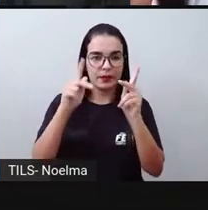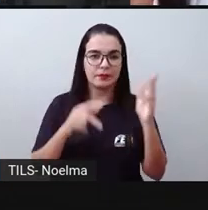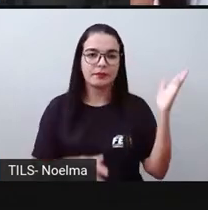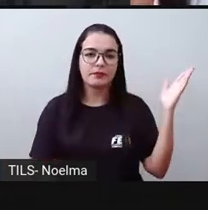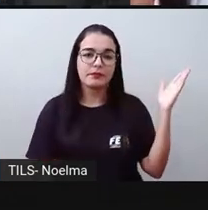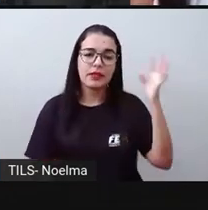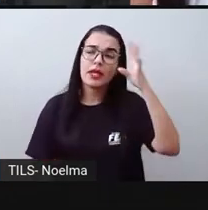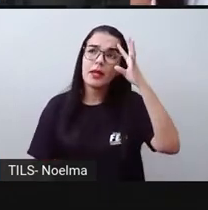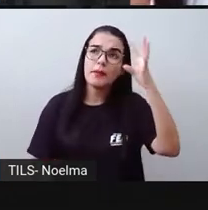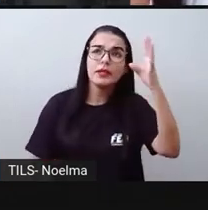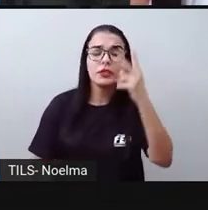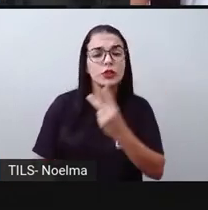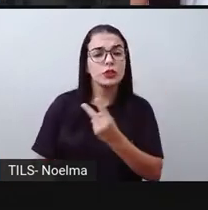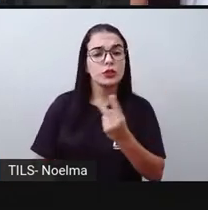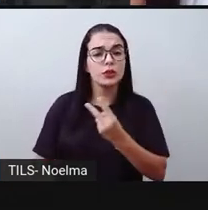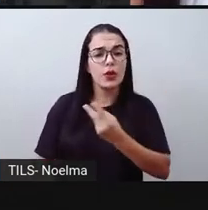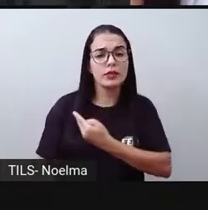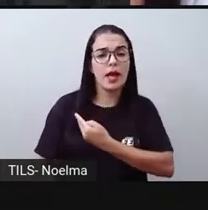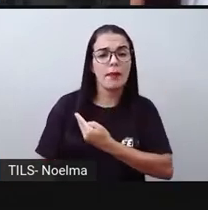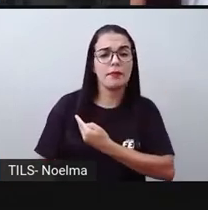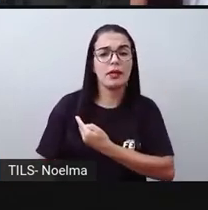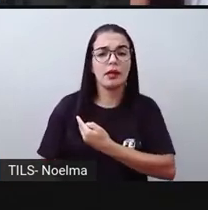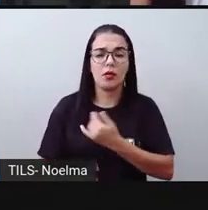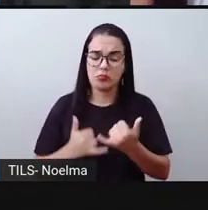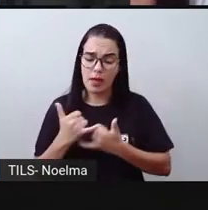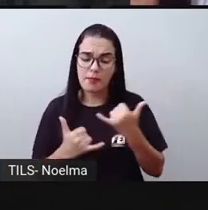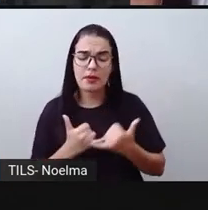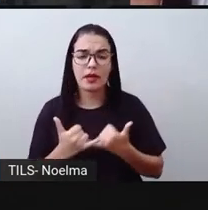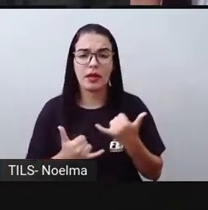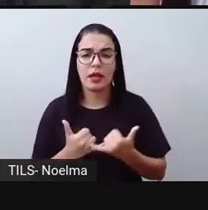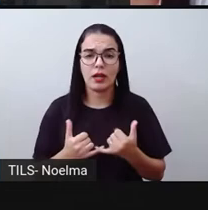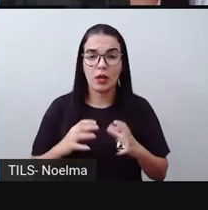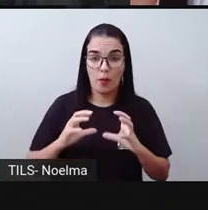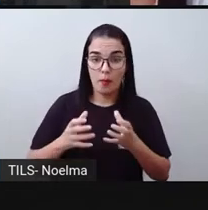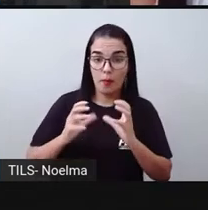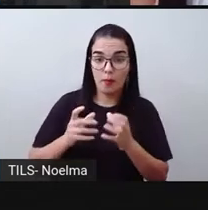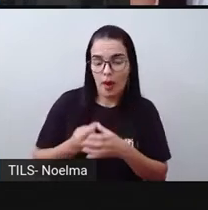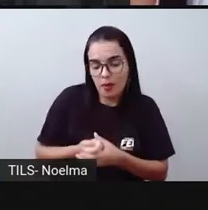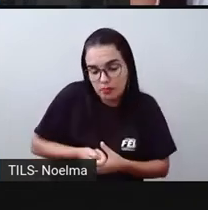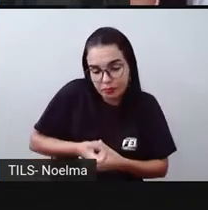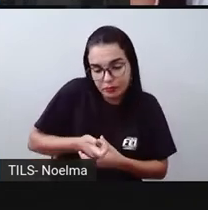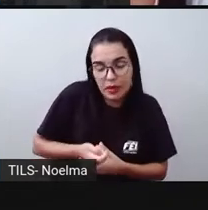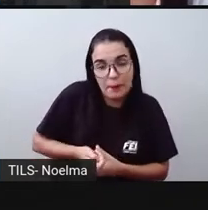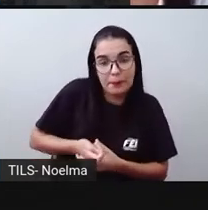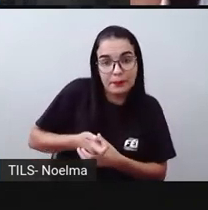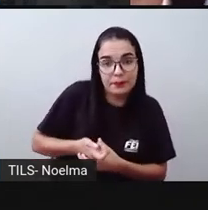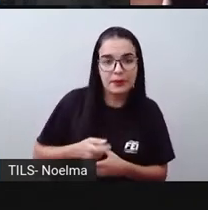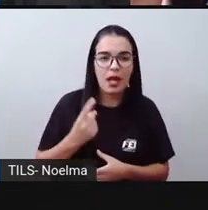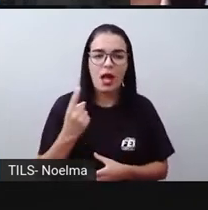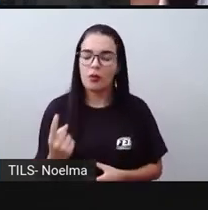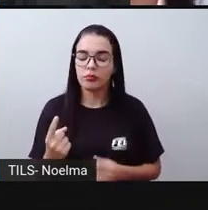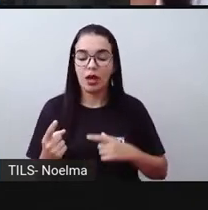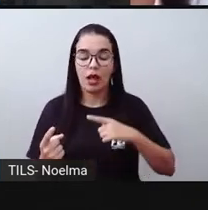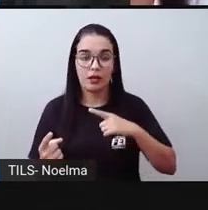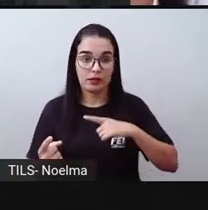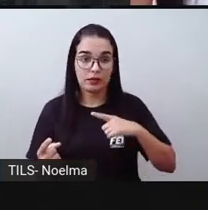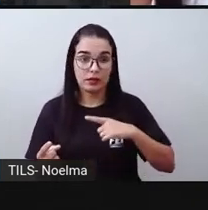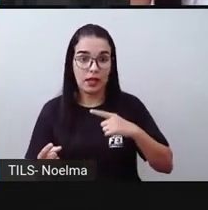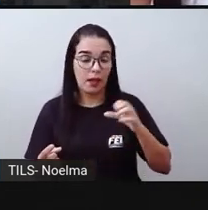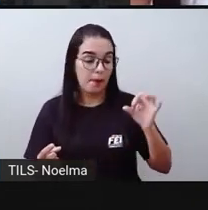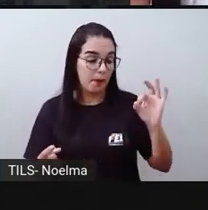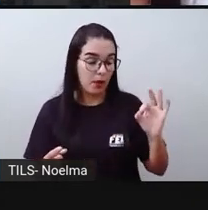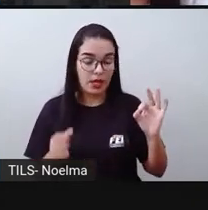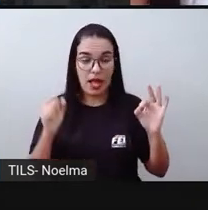Imagine aí que dois amigos estão brincando com suas bolas de Kud. Um deles possui